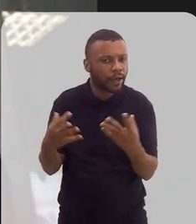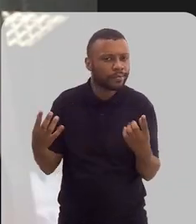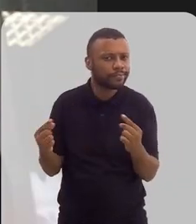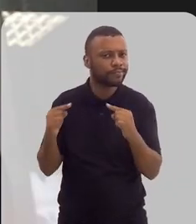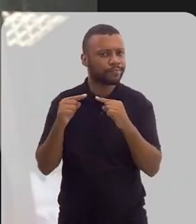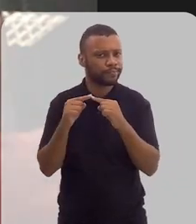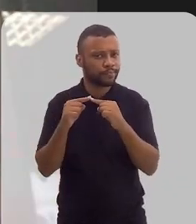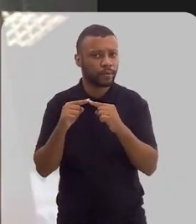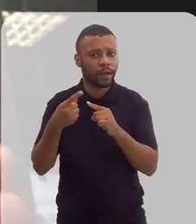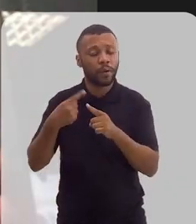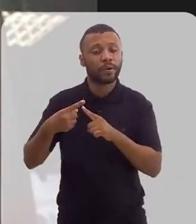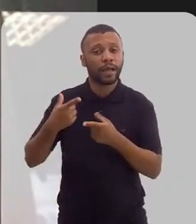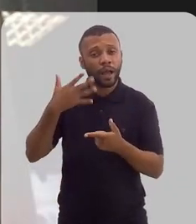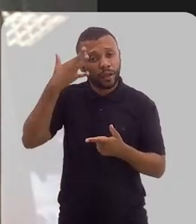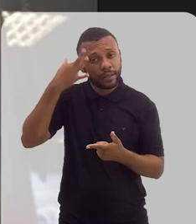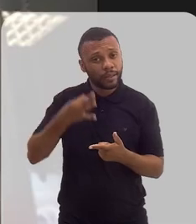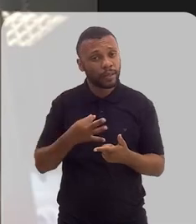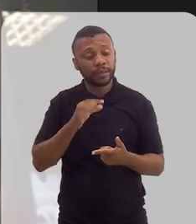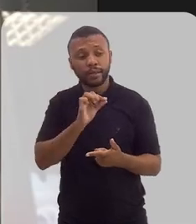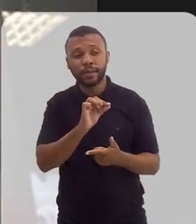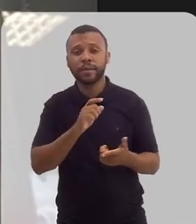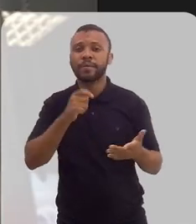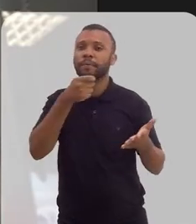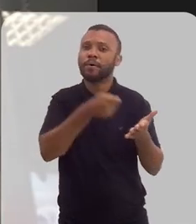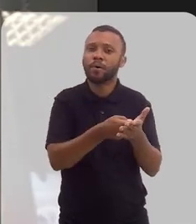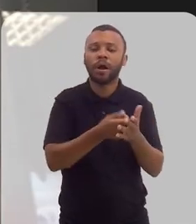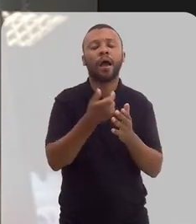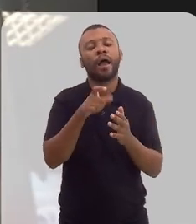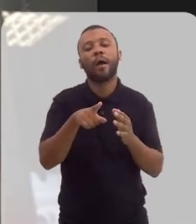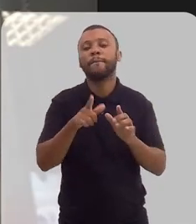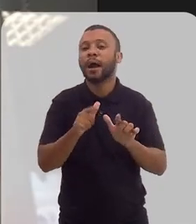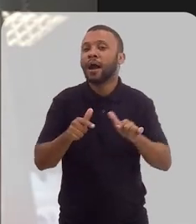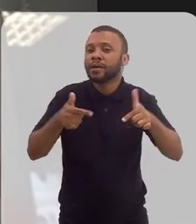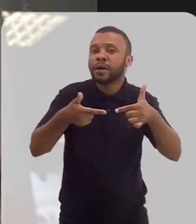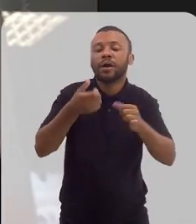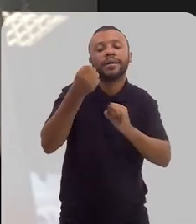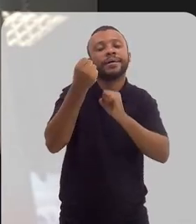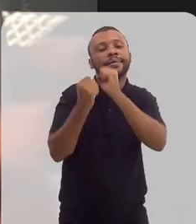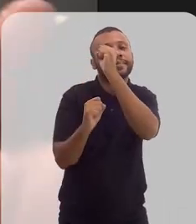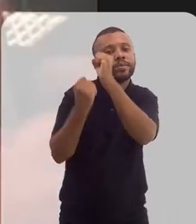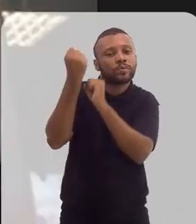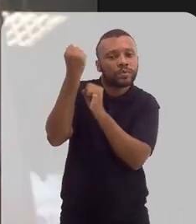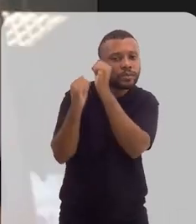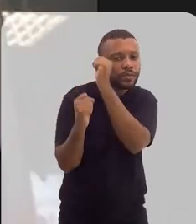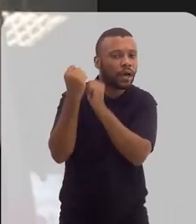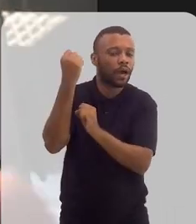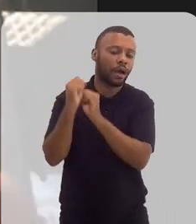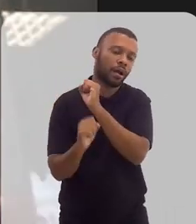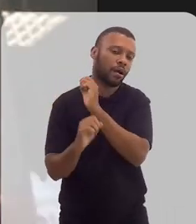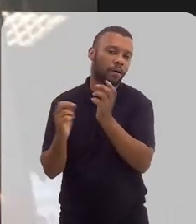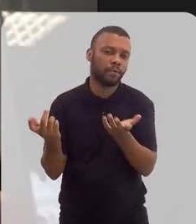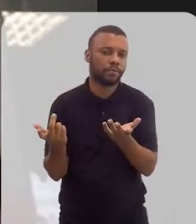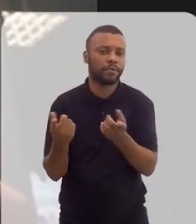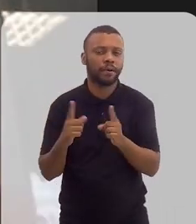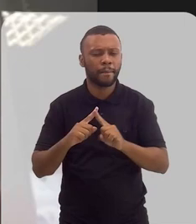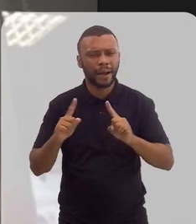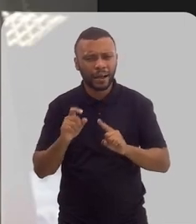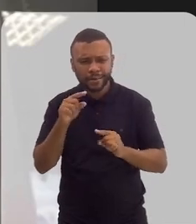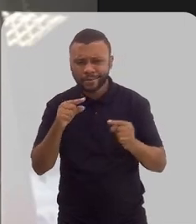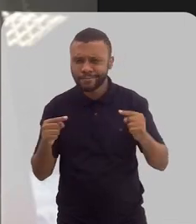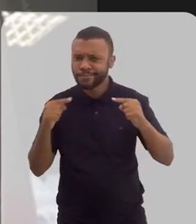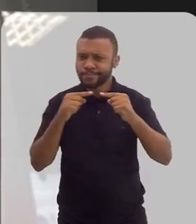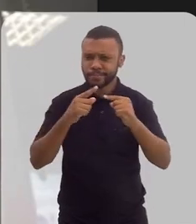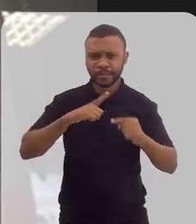Porque eu tenho que entender que ele já pagou por aquilo. entendo que é uma operação industrial também, eventualmente, se for isso, mas